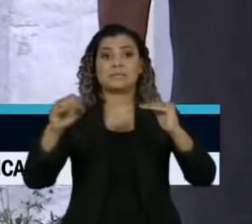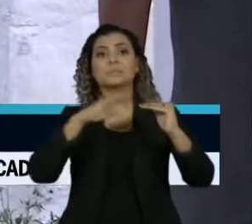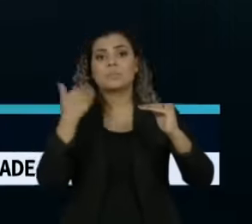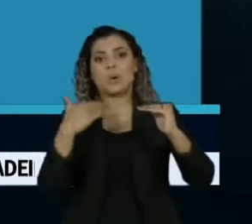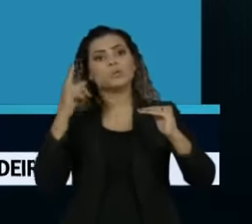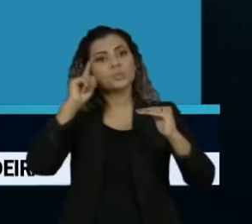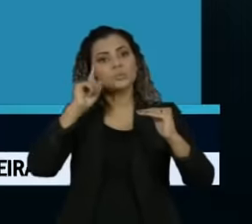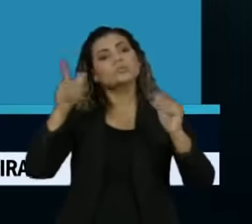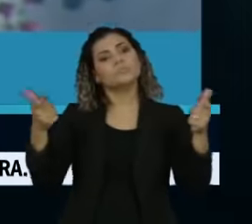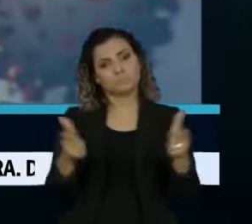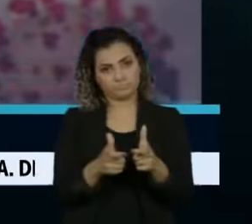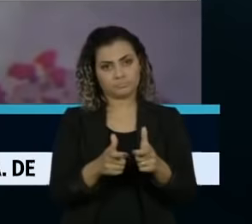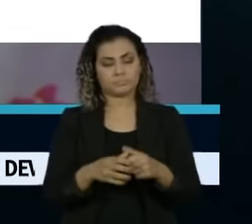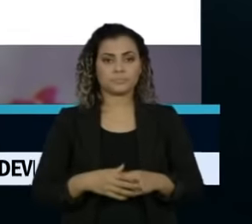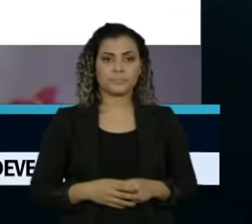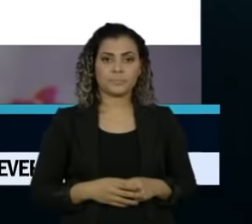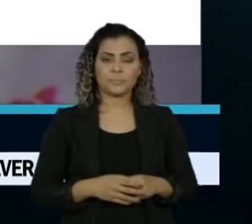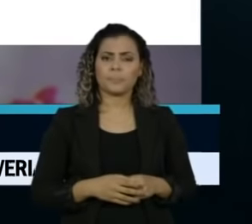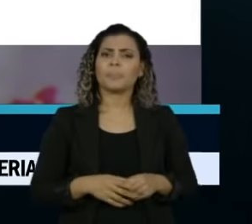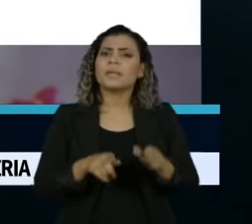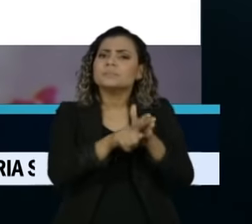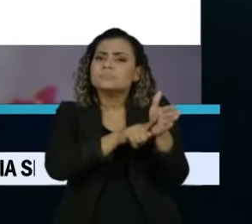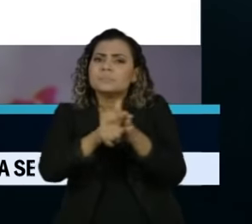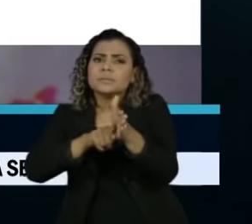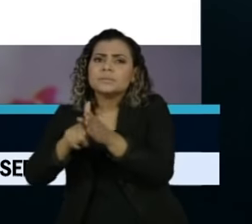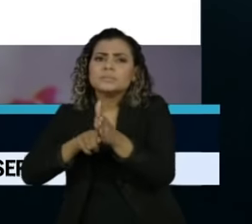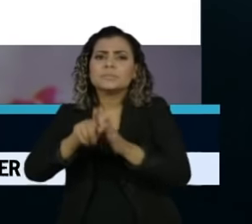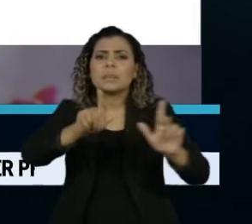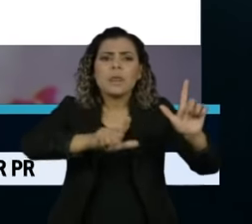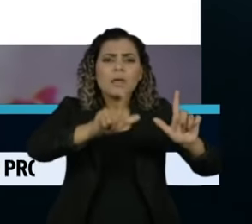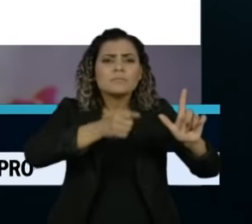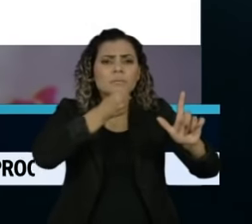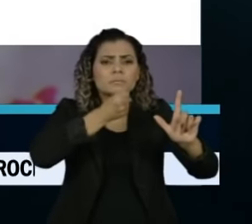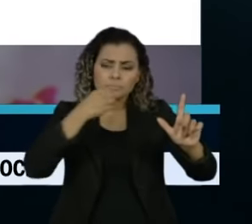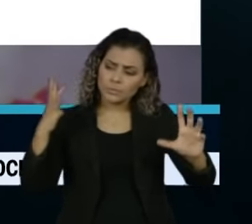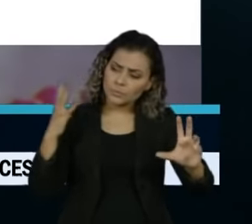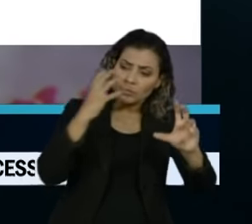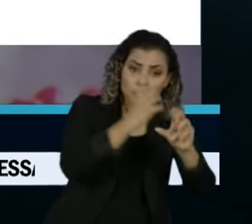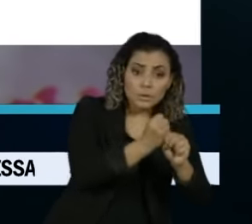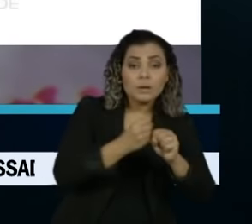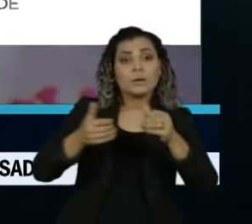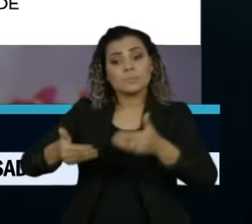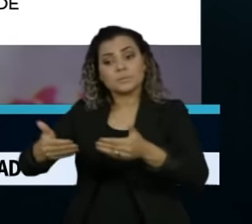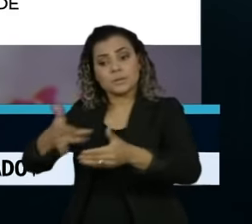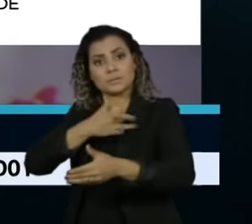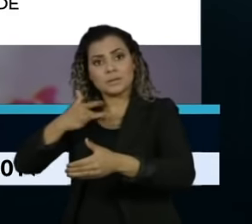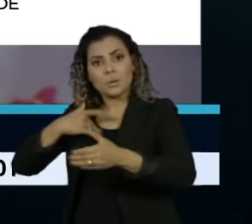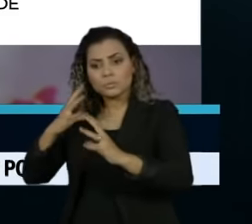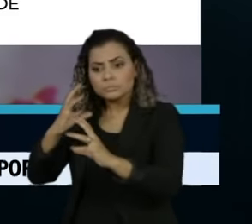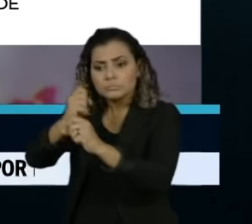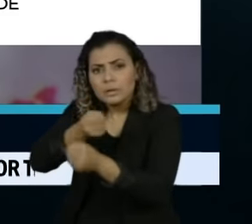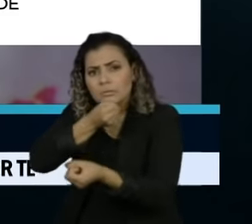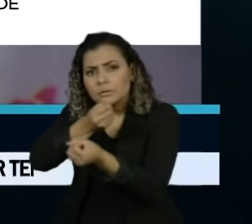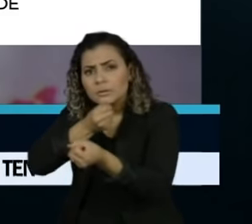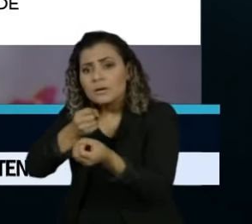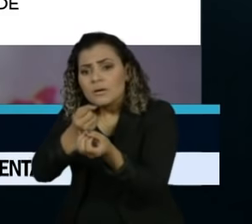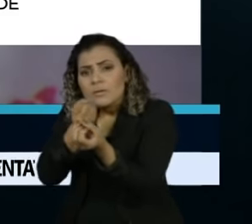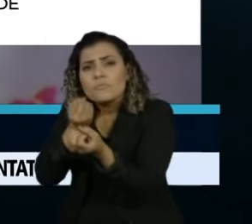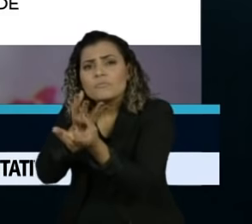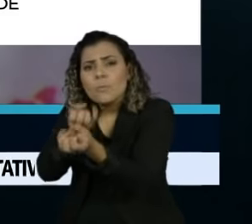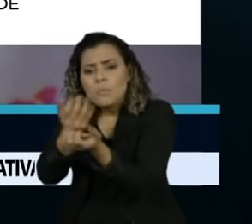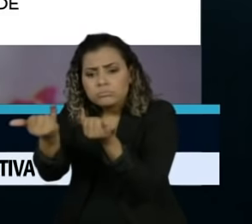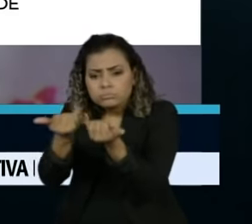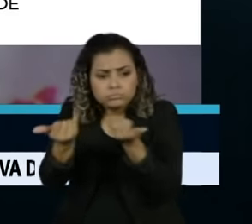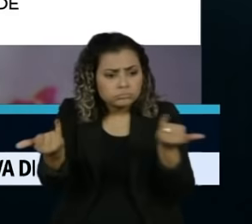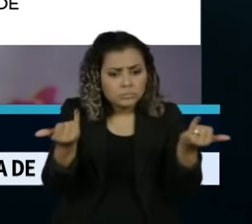diários. Os levantamentos feitos pelo Consórcio de Veículos da Imprensa e pelo Ministério da Saúde mostraram que o país tem hoje